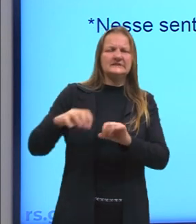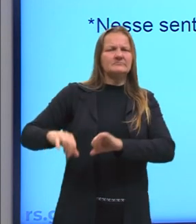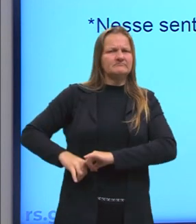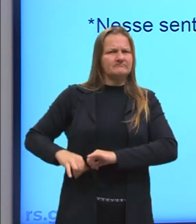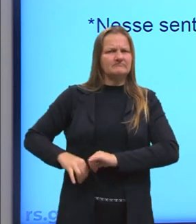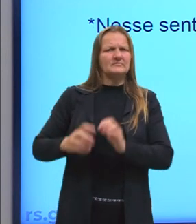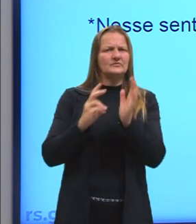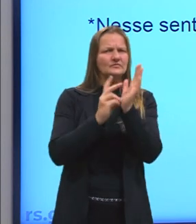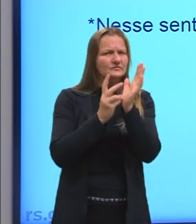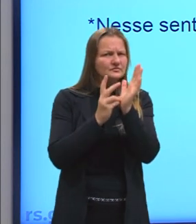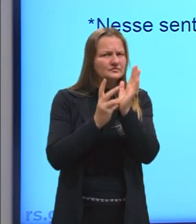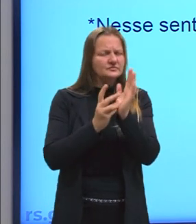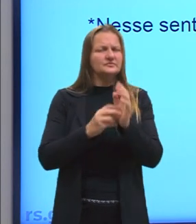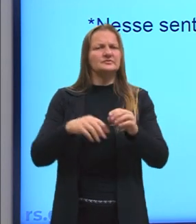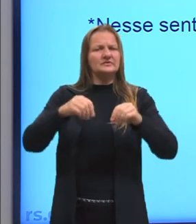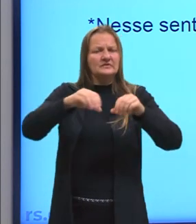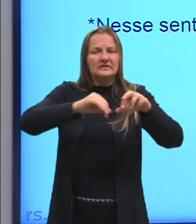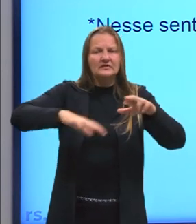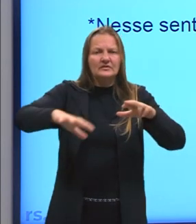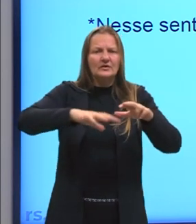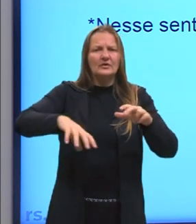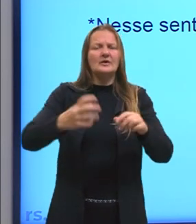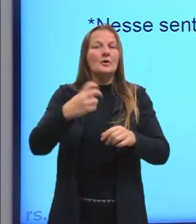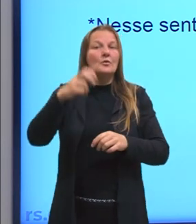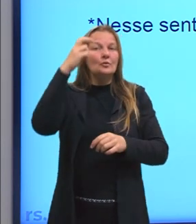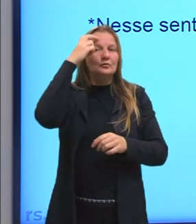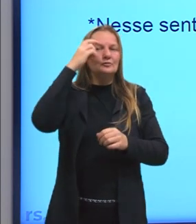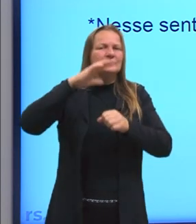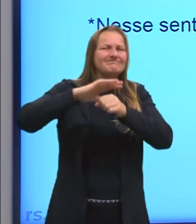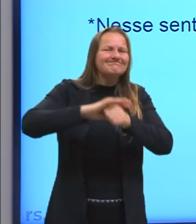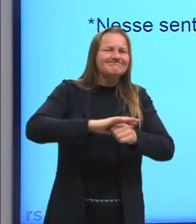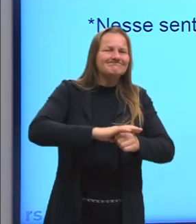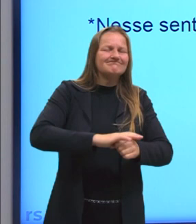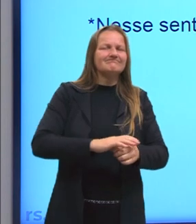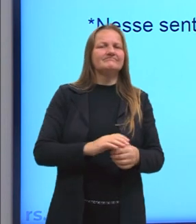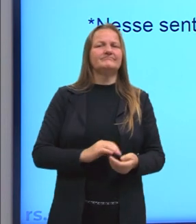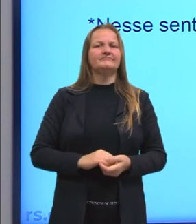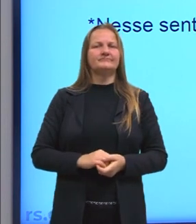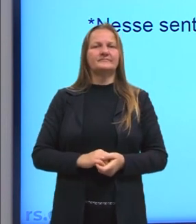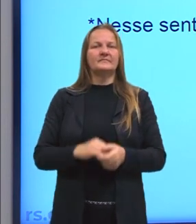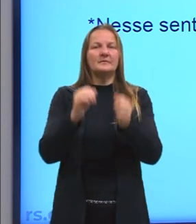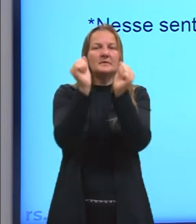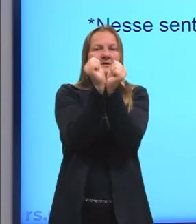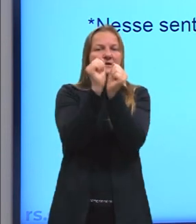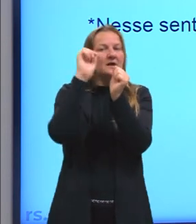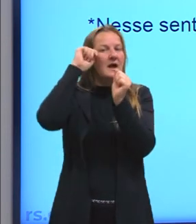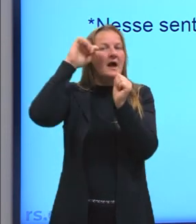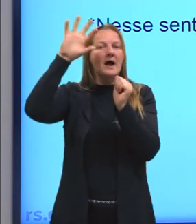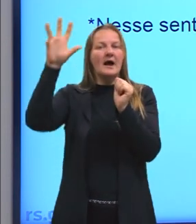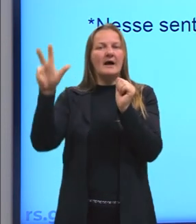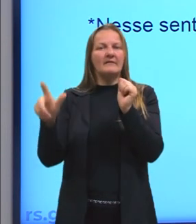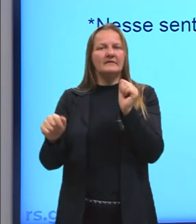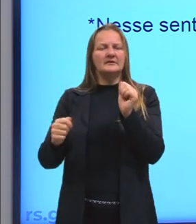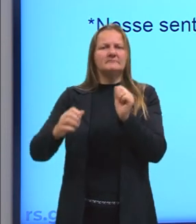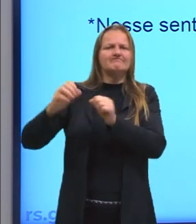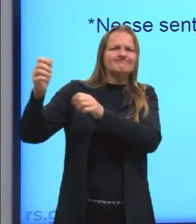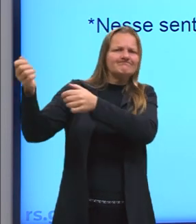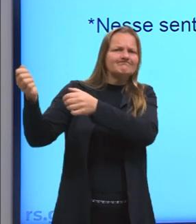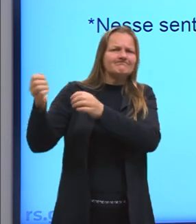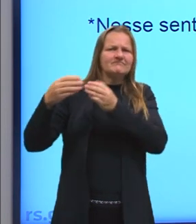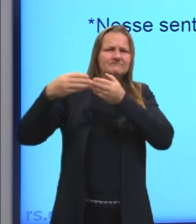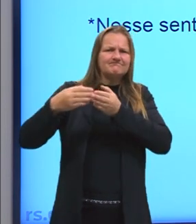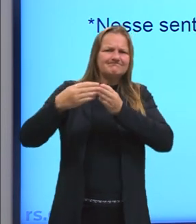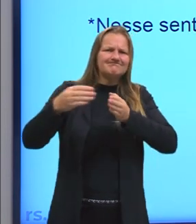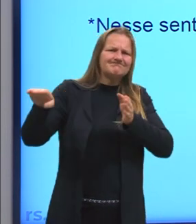aos seus territórios, né? As suas culturas. Os escravos africanos, trazido à força para o Brasil,